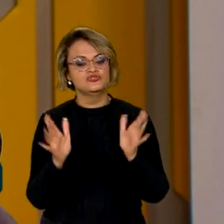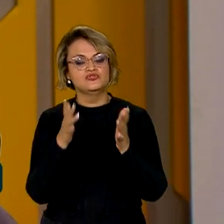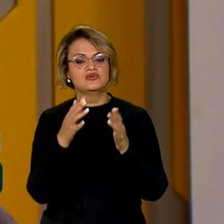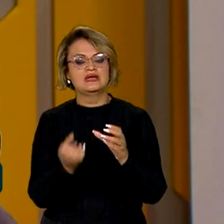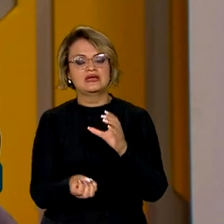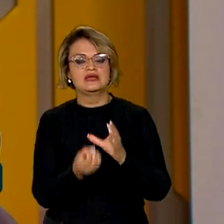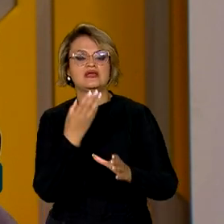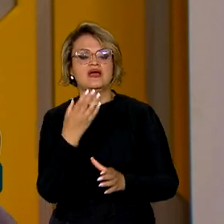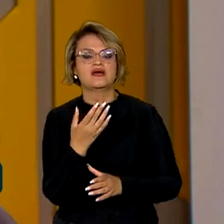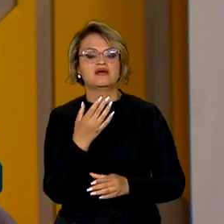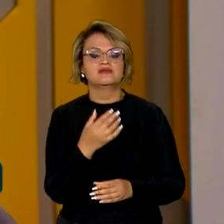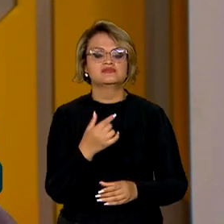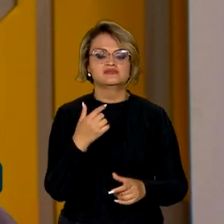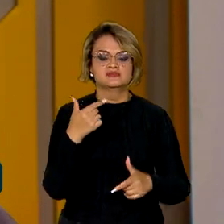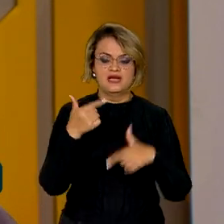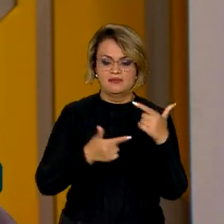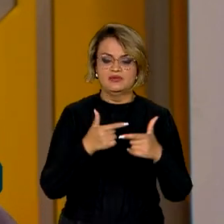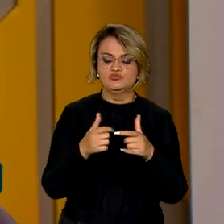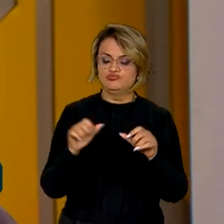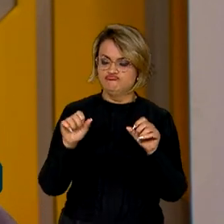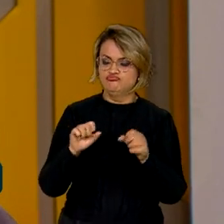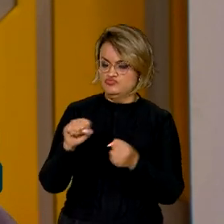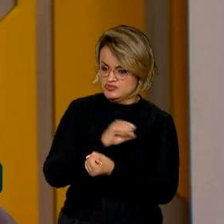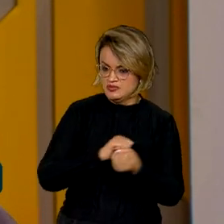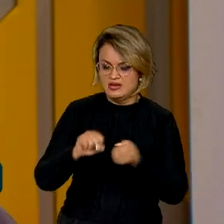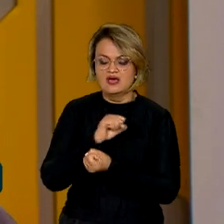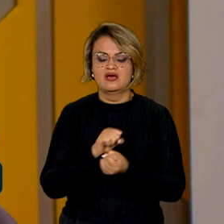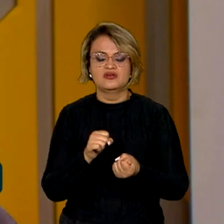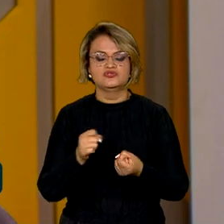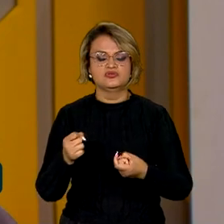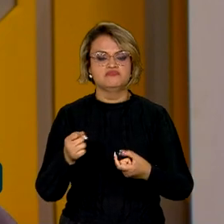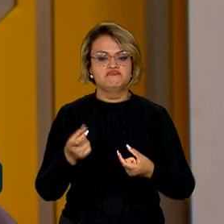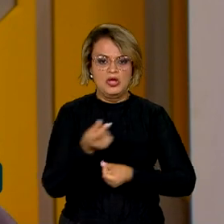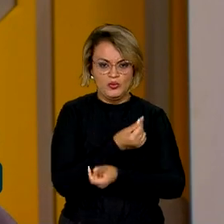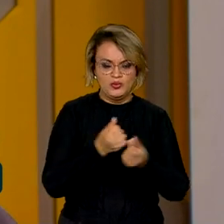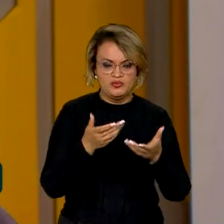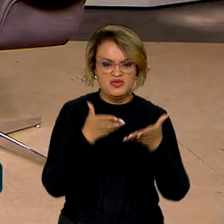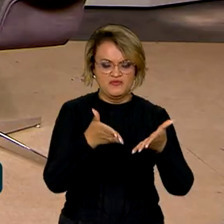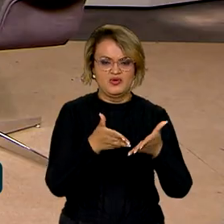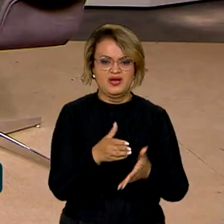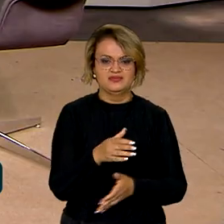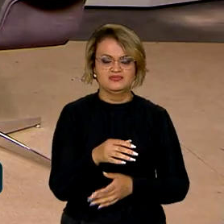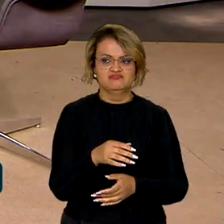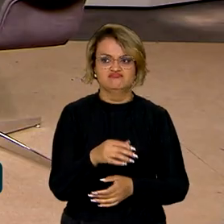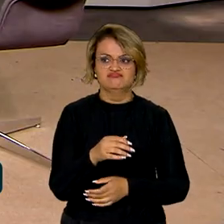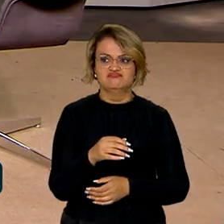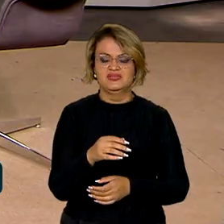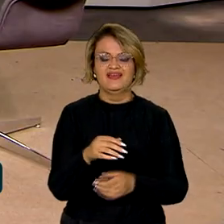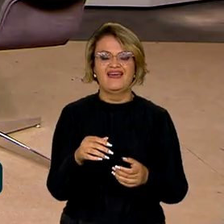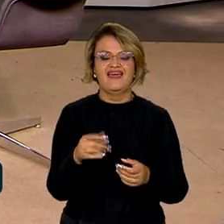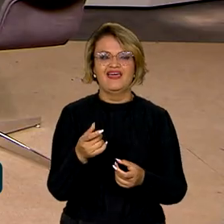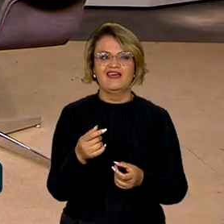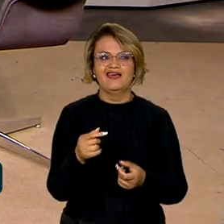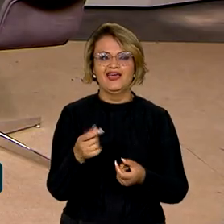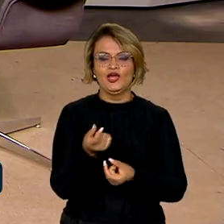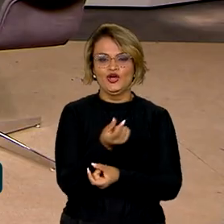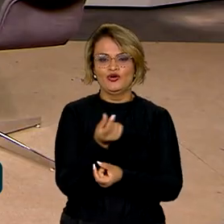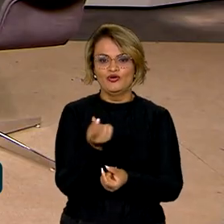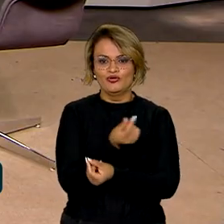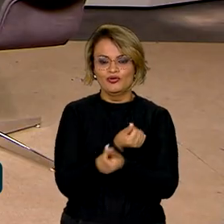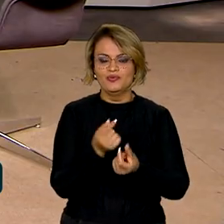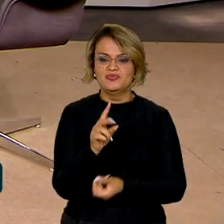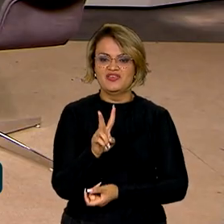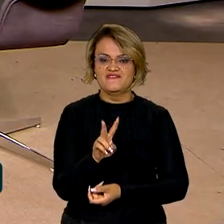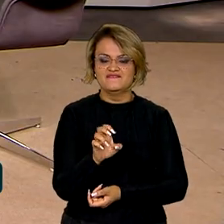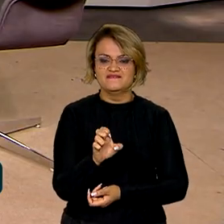geração de empregos sustentáveis, da economia verde. A senhora pode comentar um pouquinho? Posso. Essa ação